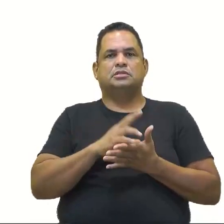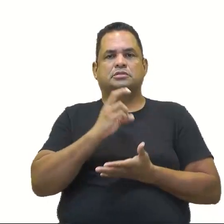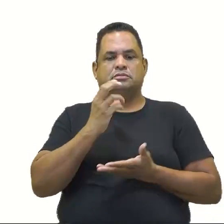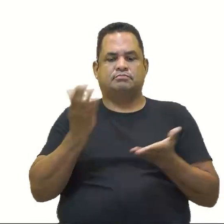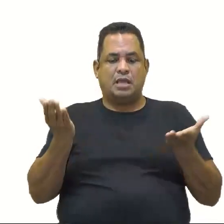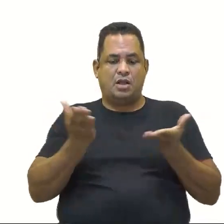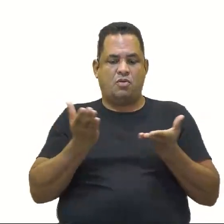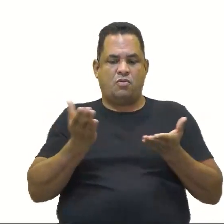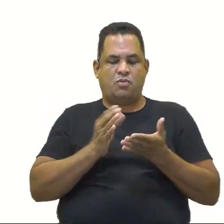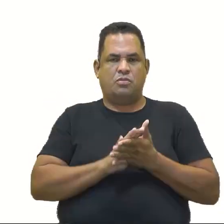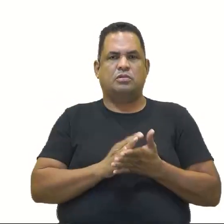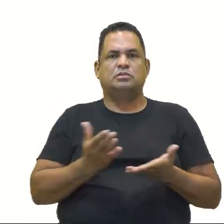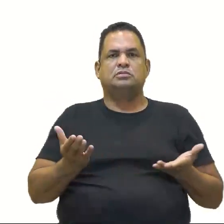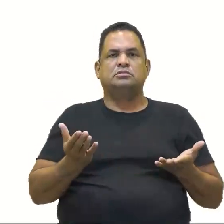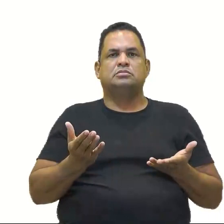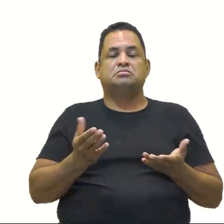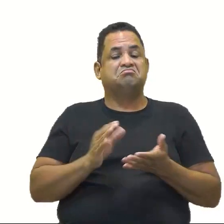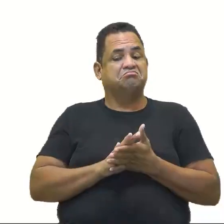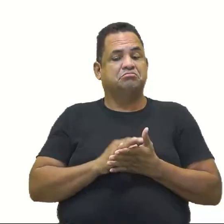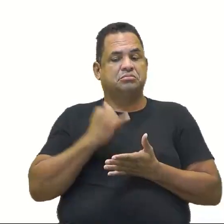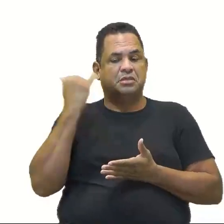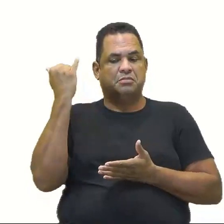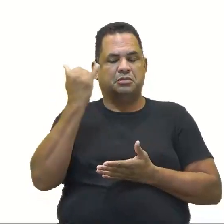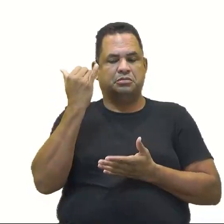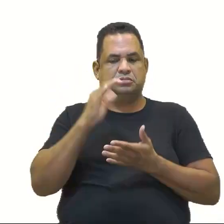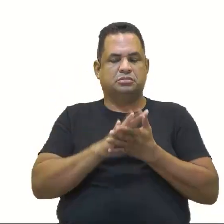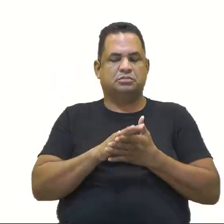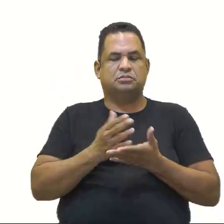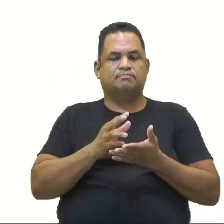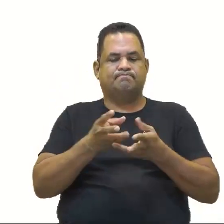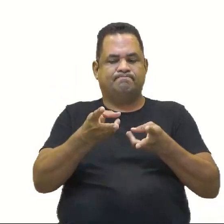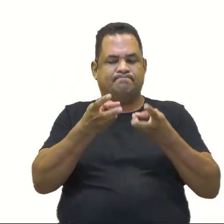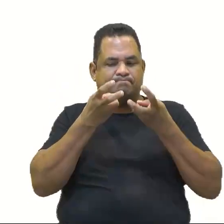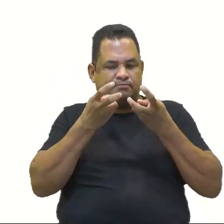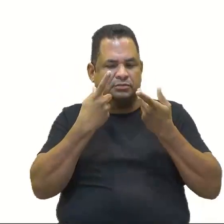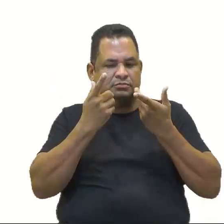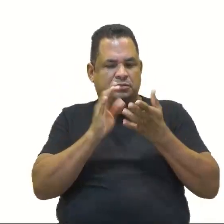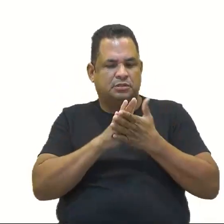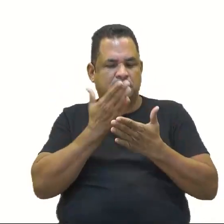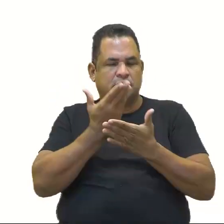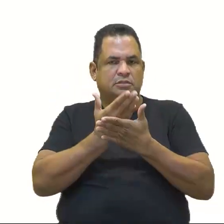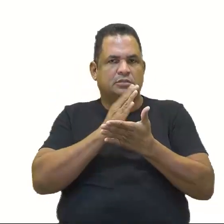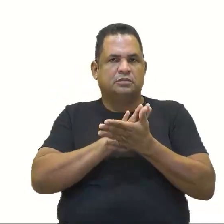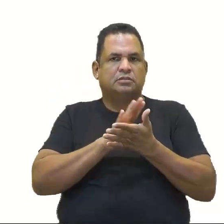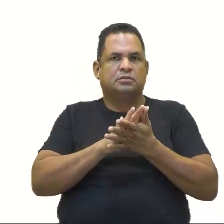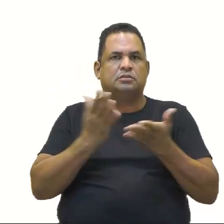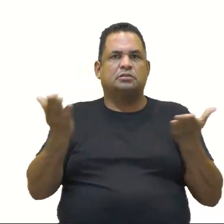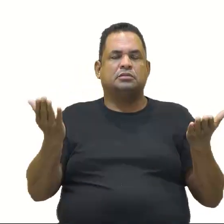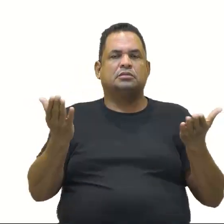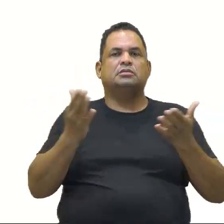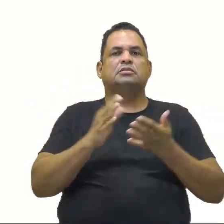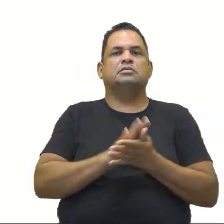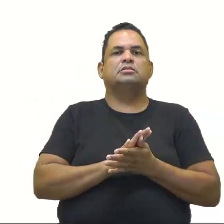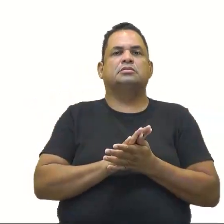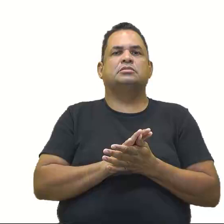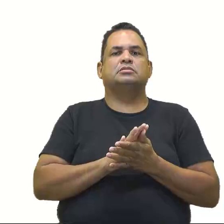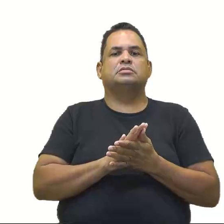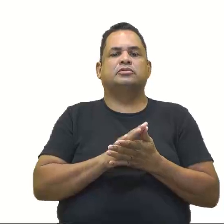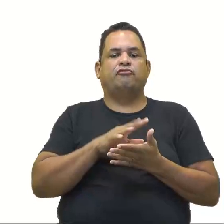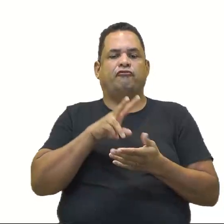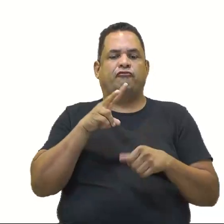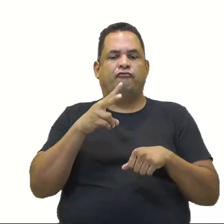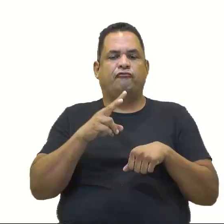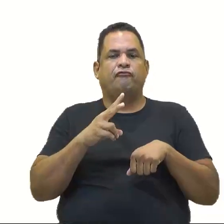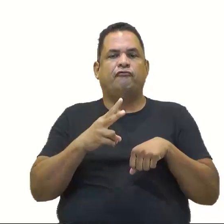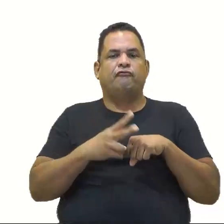presente. Isso que é interessante, né? A gente fazer a leitura, a interpretação e perceber que a conjugação verbal aqui